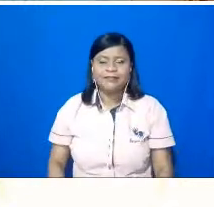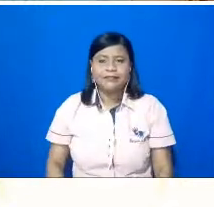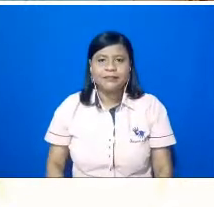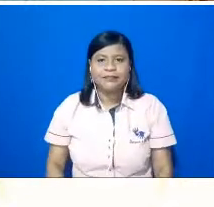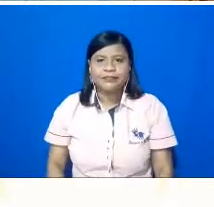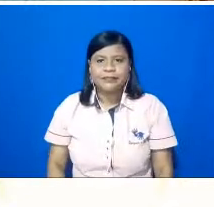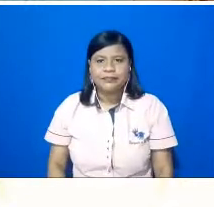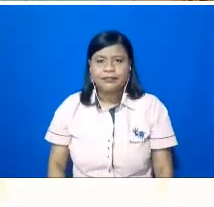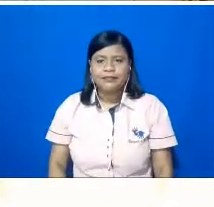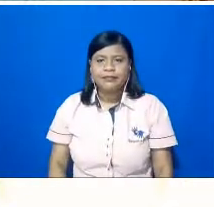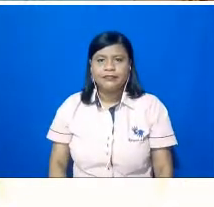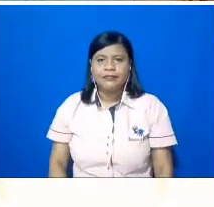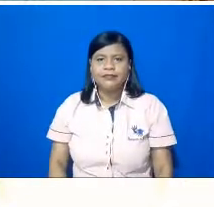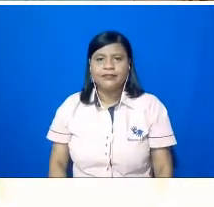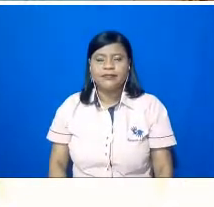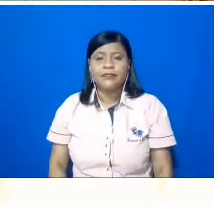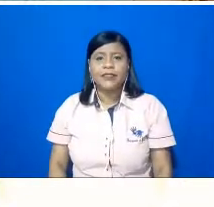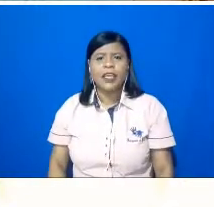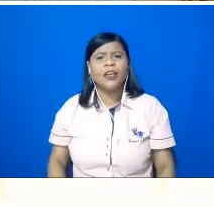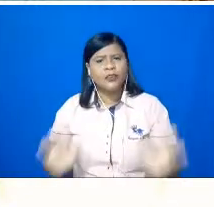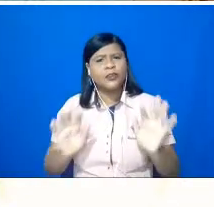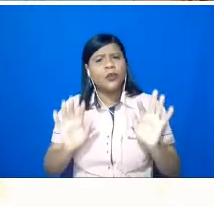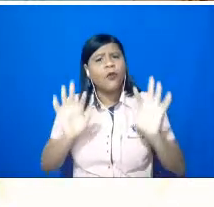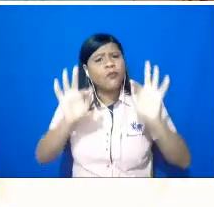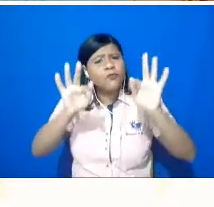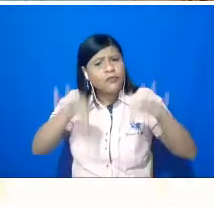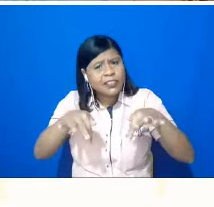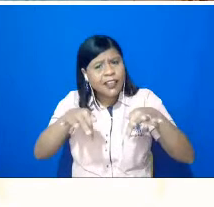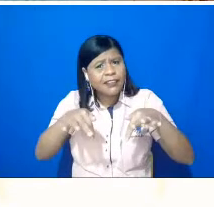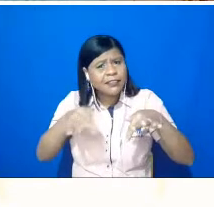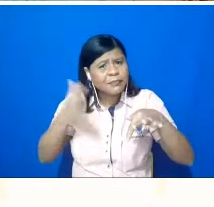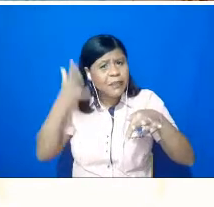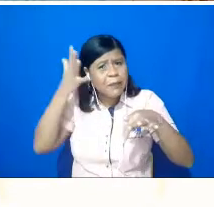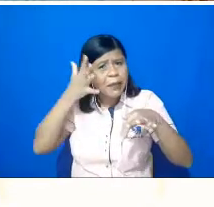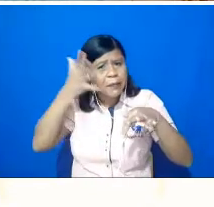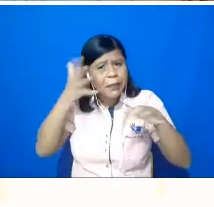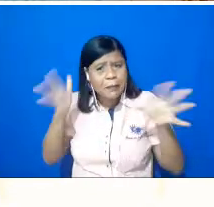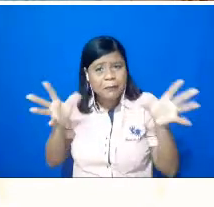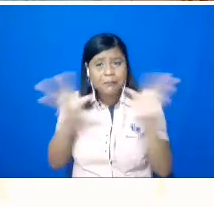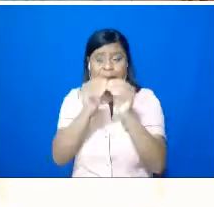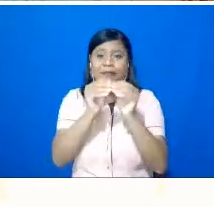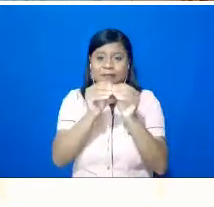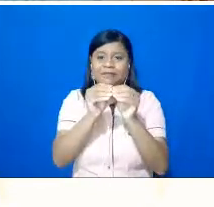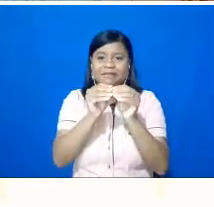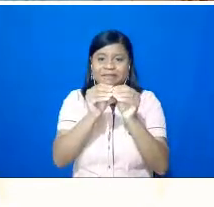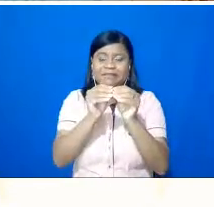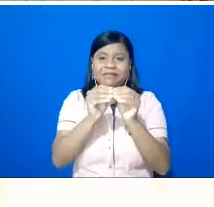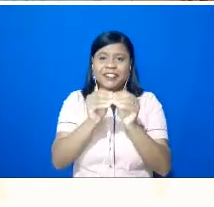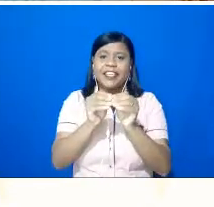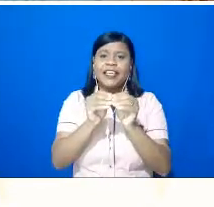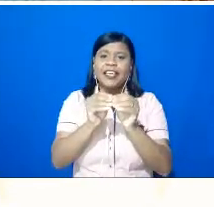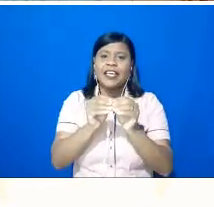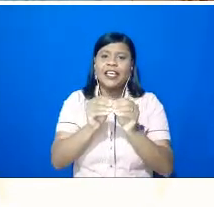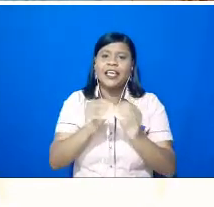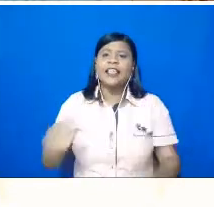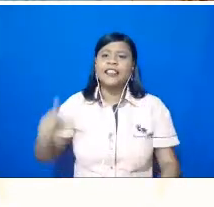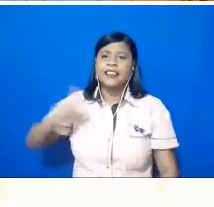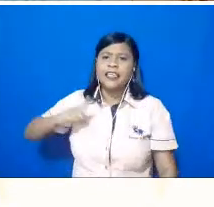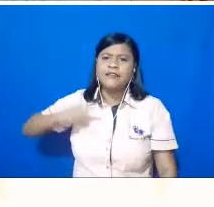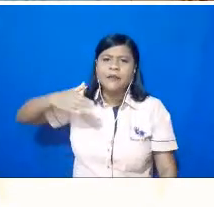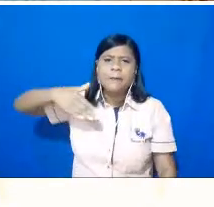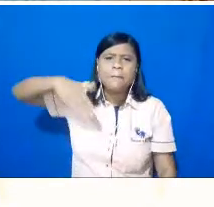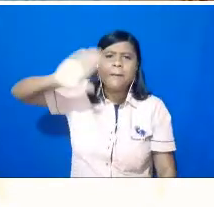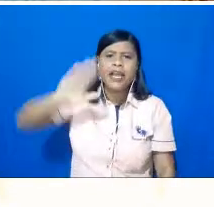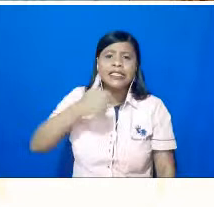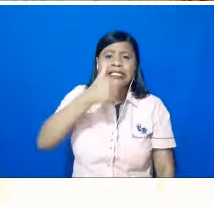Já na reta final dessa minha fala, um rápido resumo, no primeiro evento a gente teve mais de 120 participantes, foram